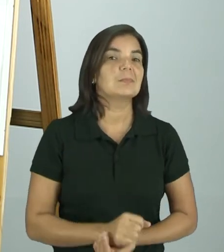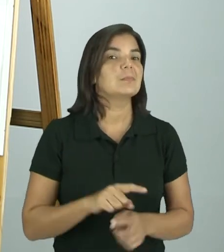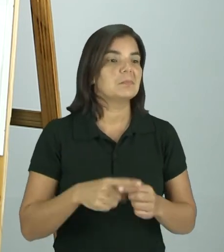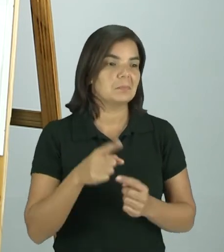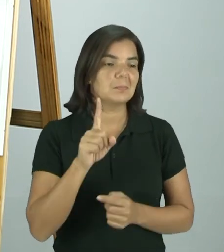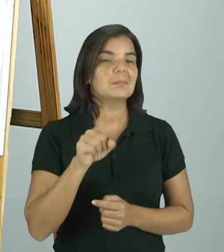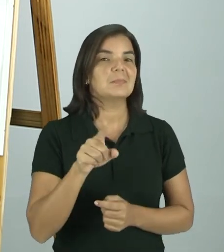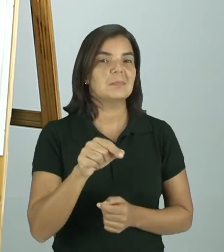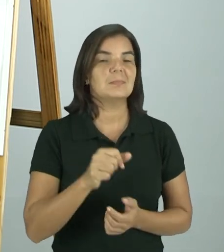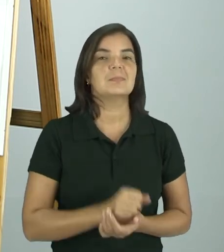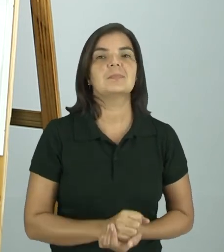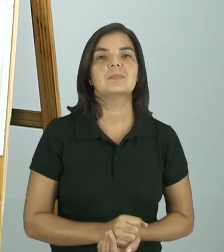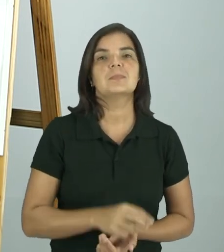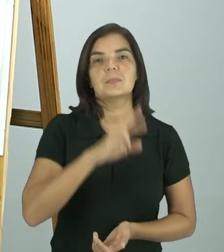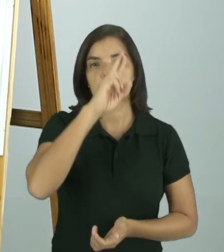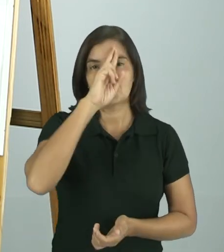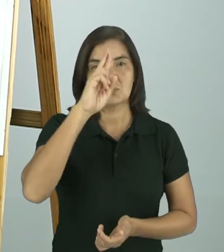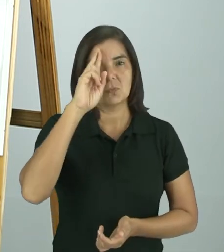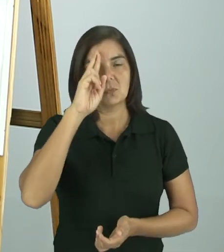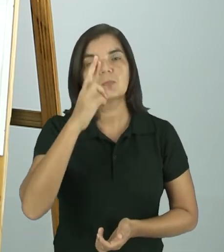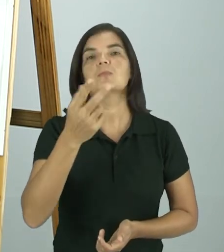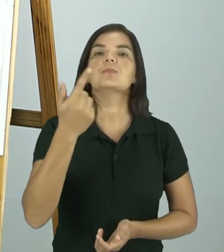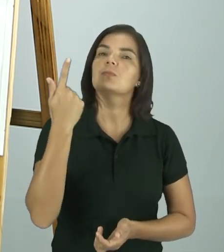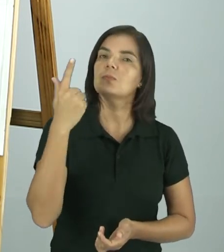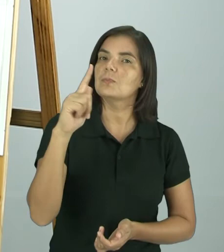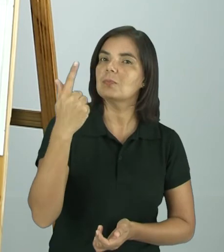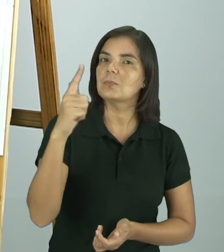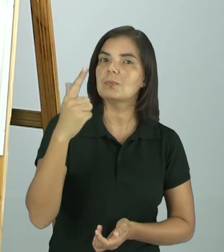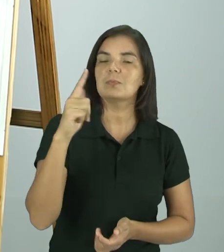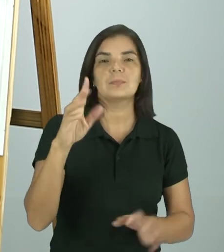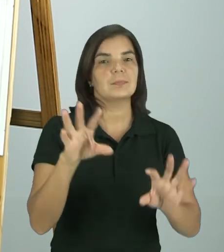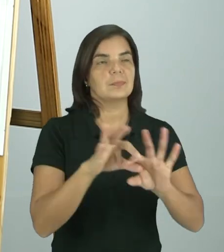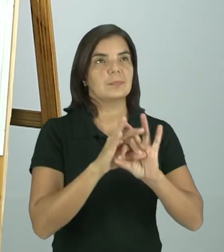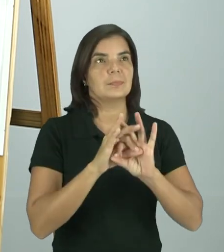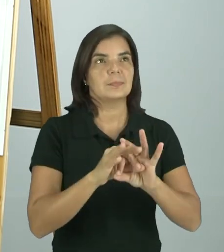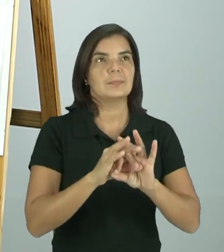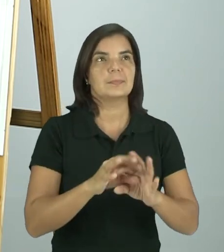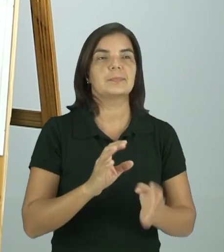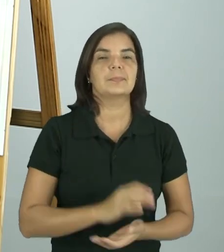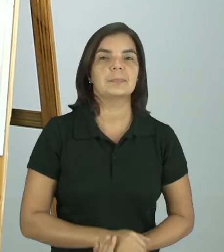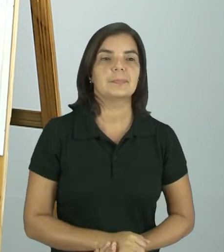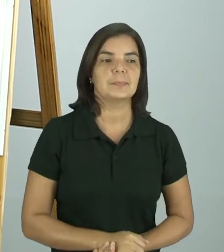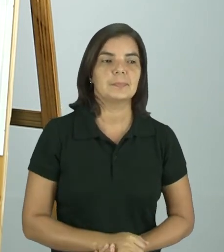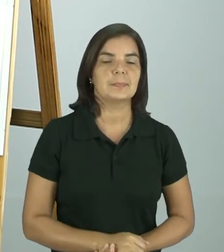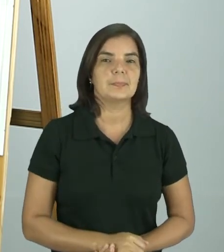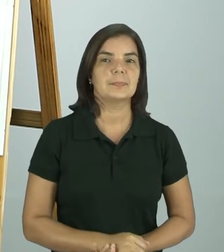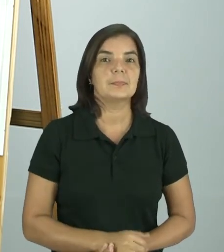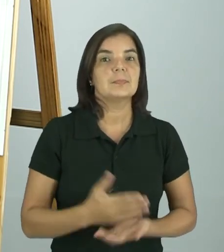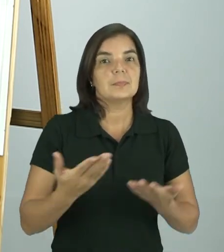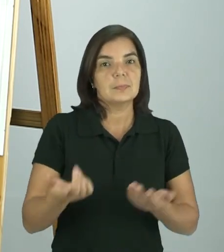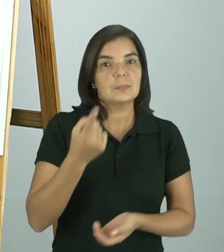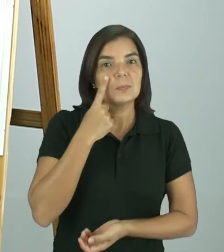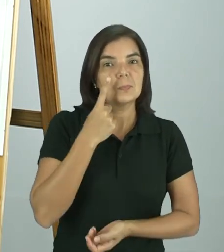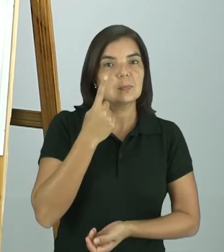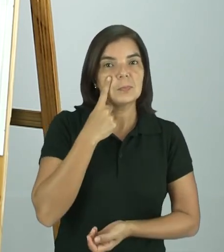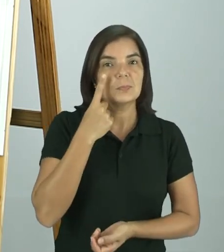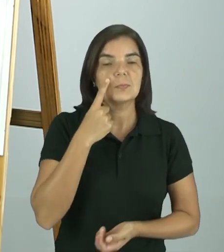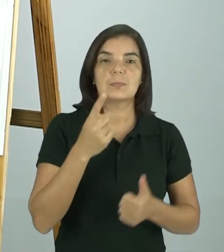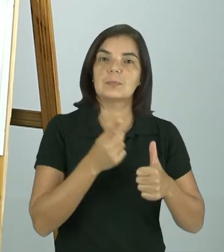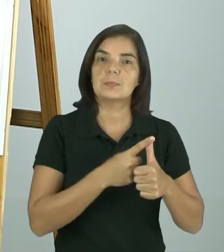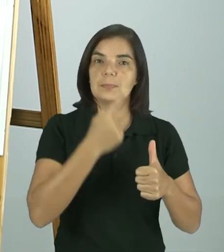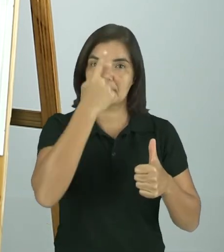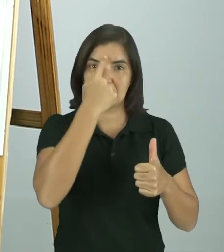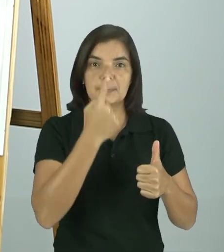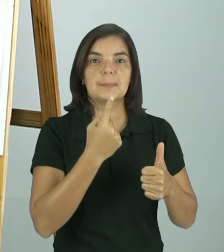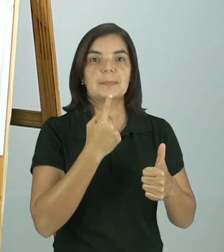isso mesmo. História, geografia, tudo está ligado, não mesmo? Então, observem bem. A primeira